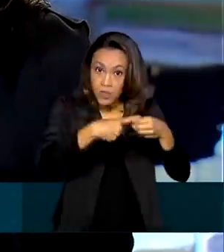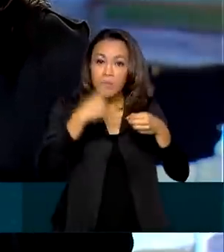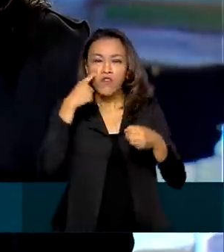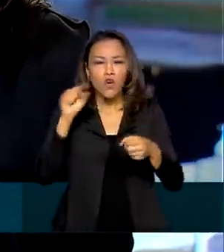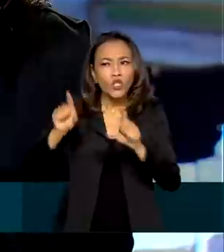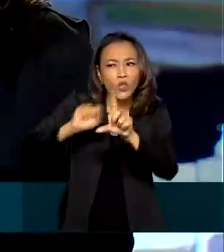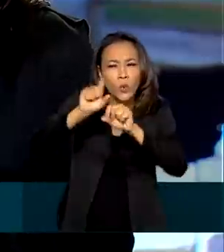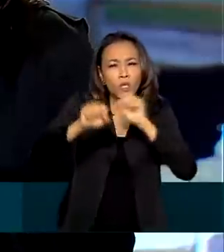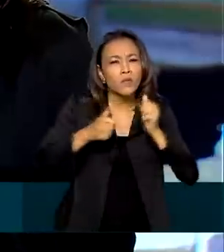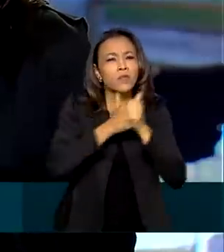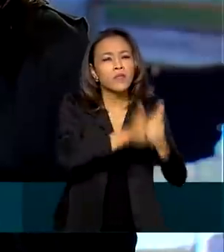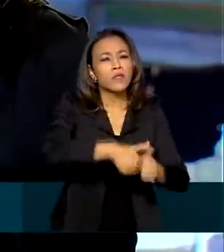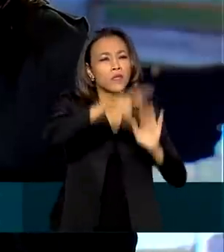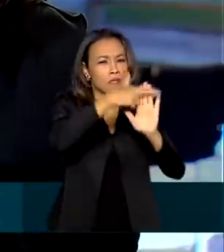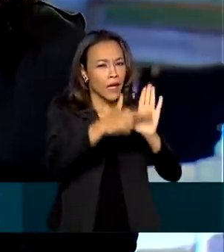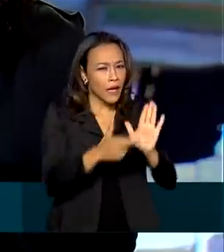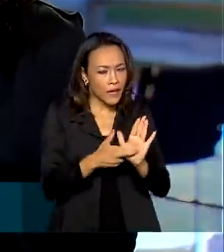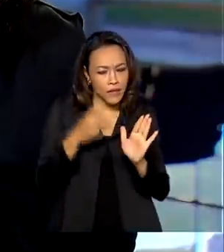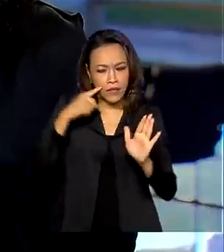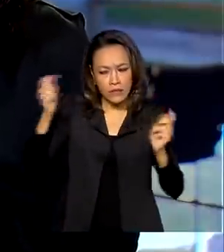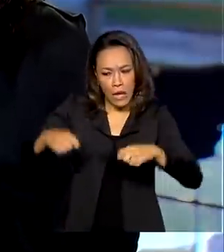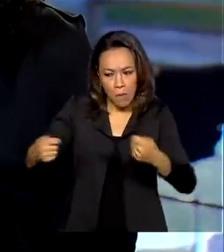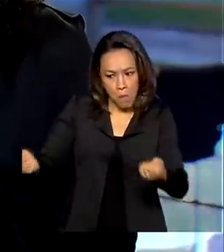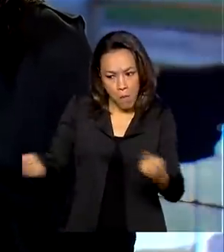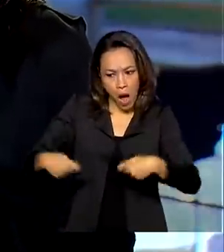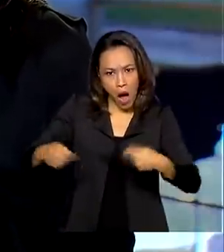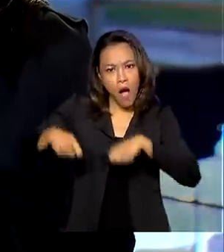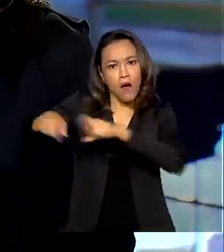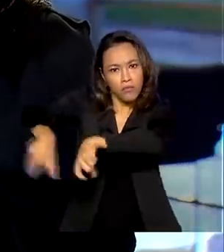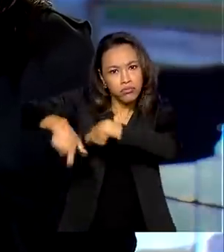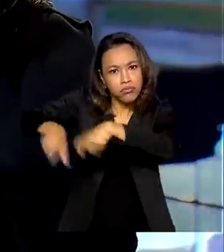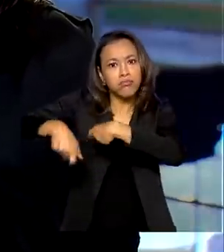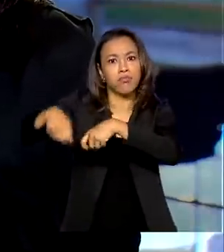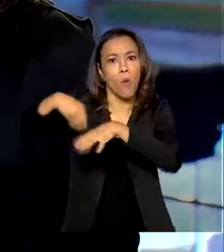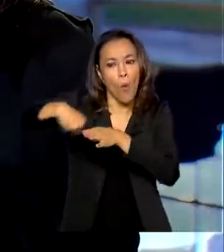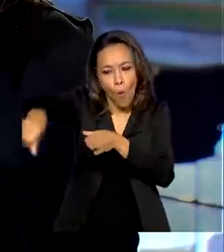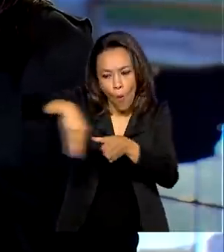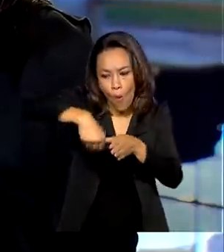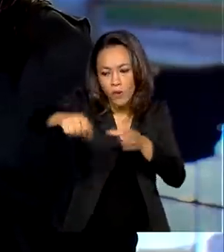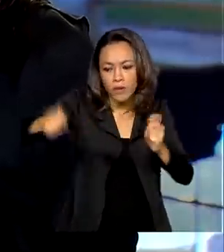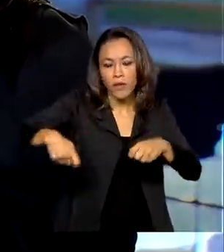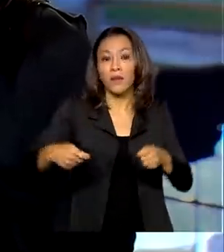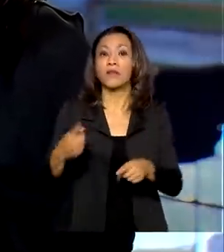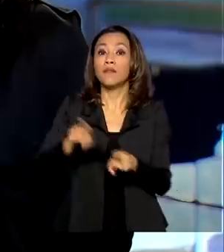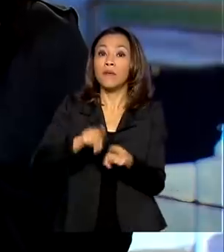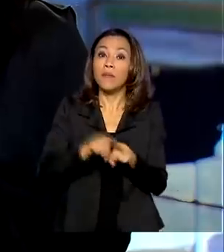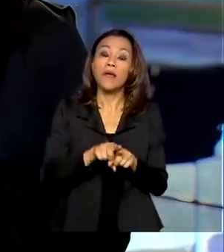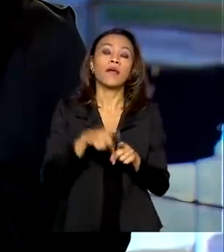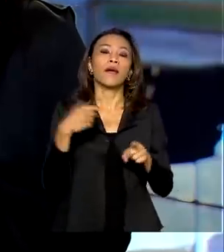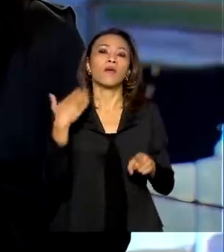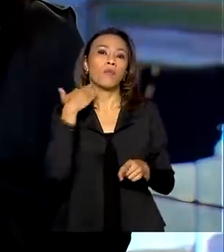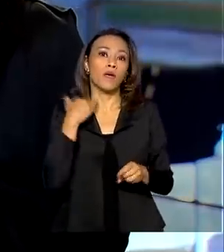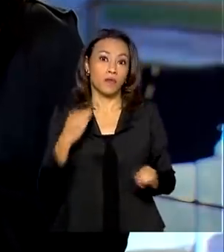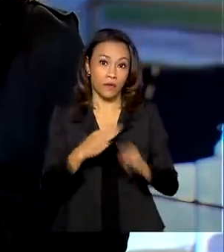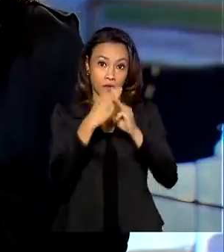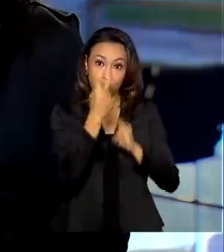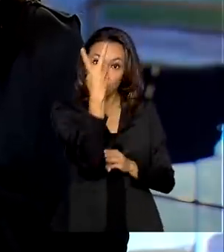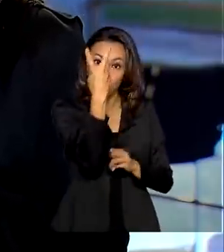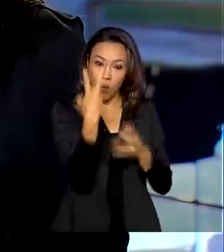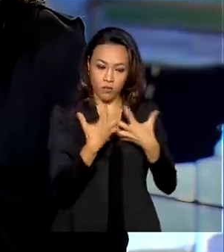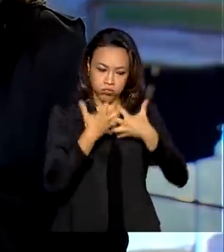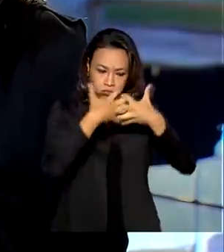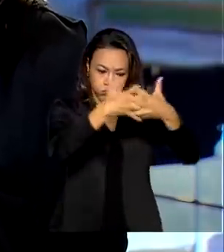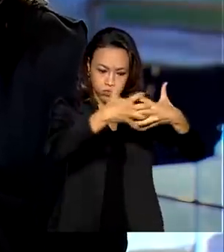levando em conta um potencial na agropecuária. Além disso, a Caixa Econômica Federal também vai enviar duas carretas agro para